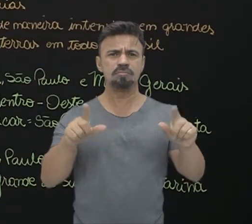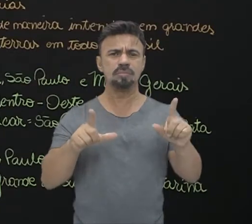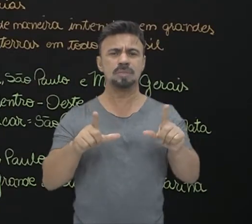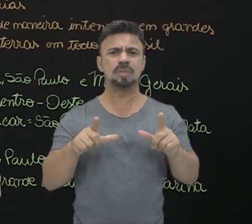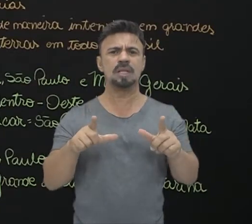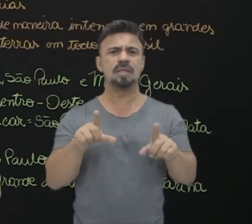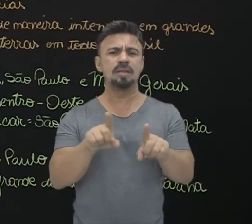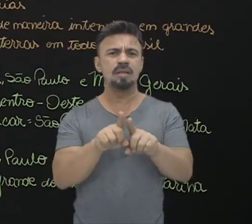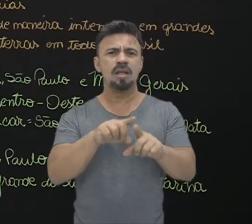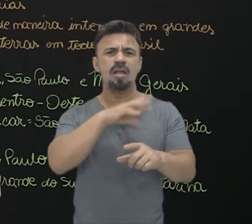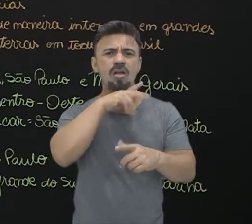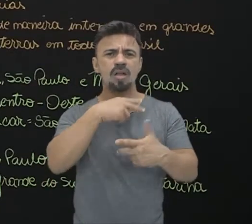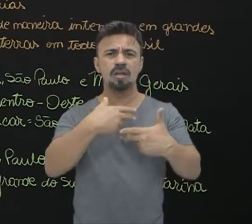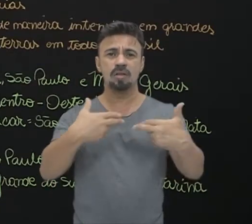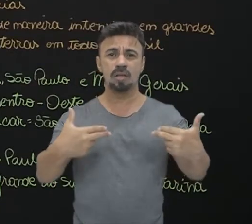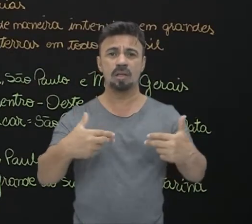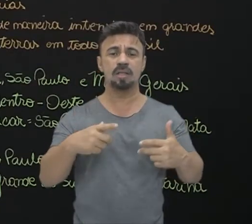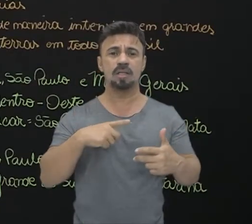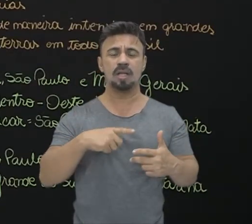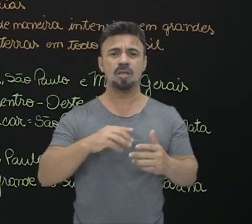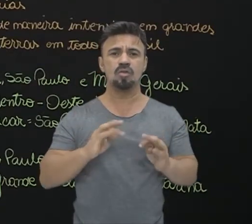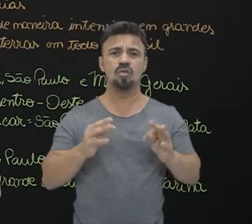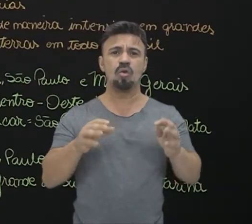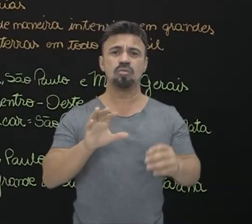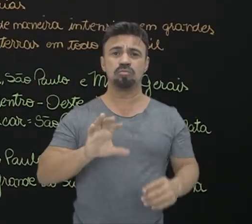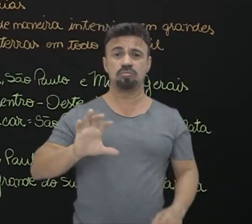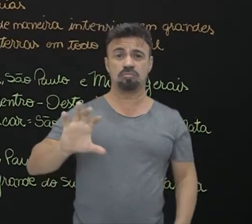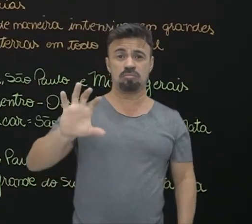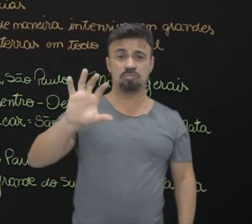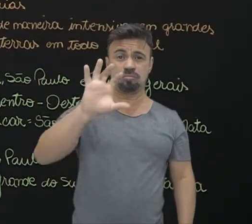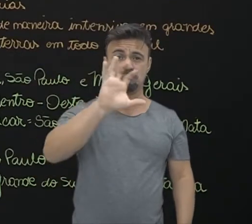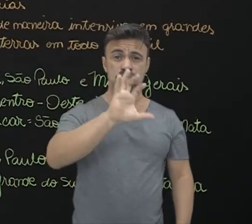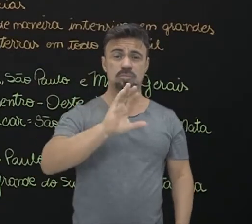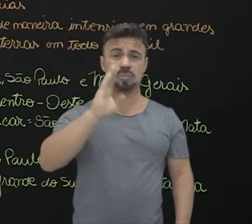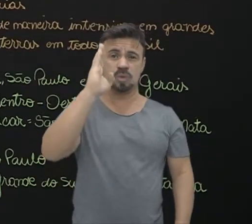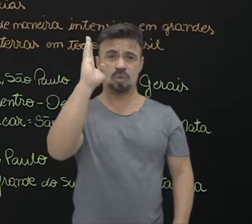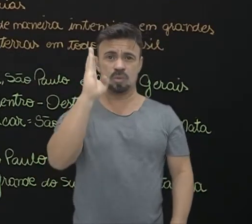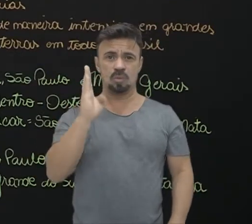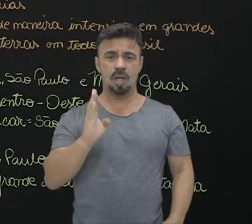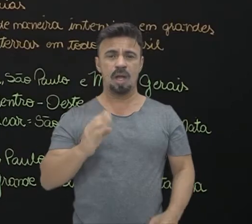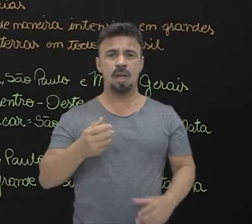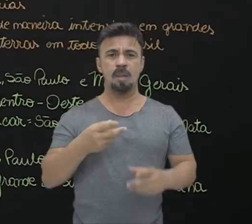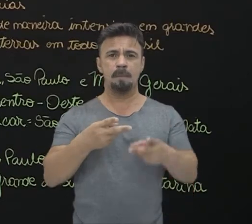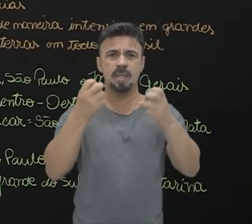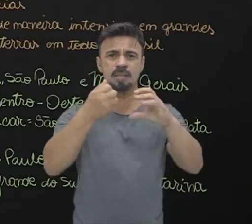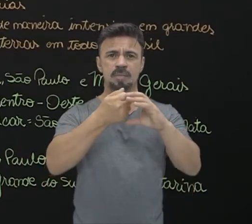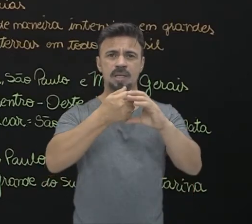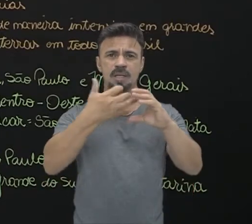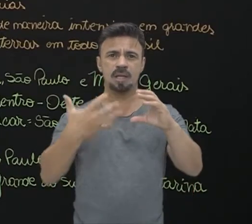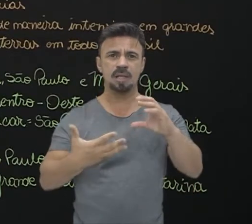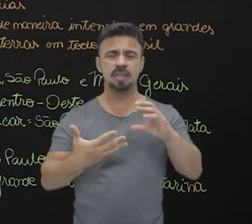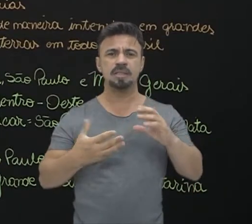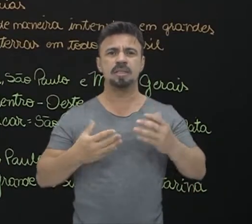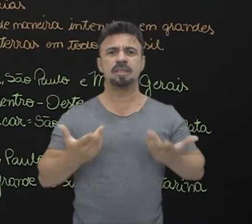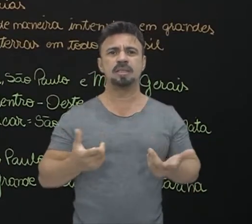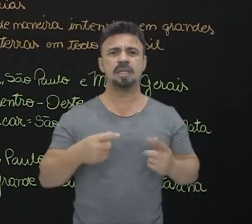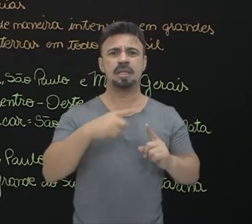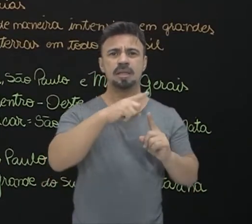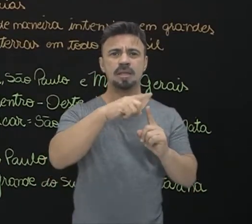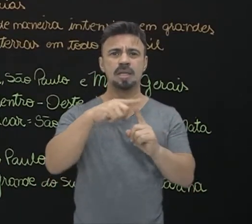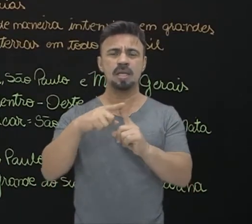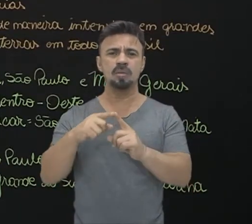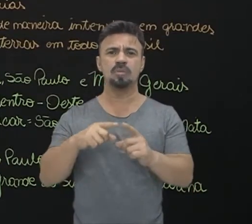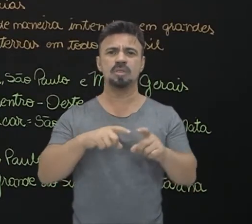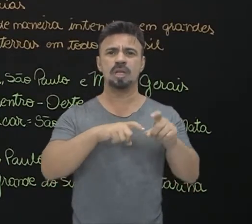agropecuária, agrícola, em todo o território nacional. Vamos perceber características então de tipos de